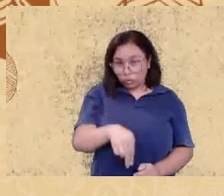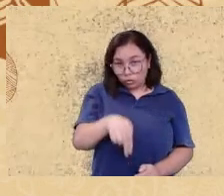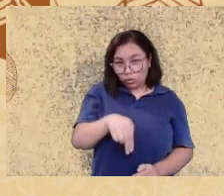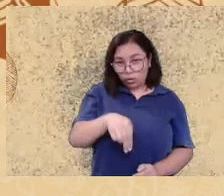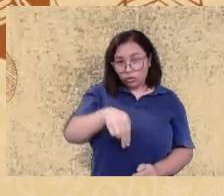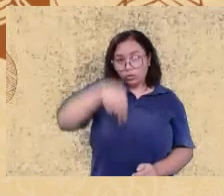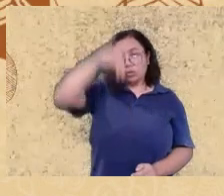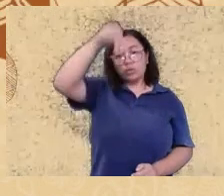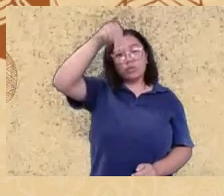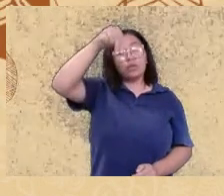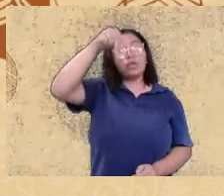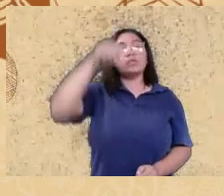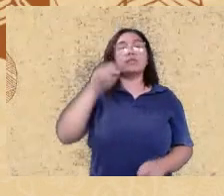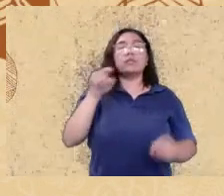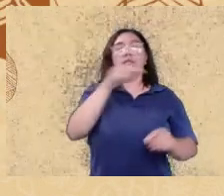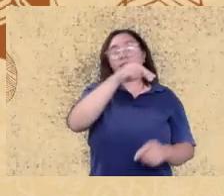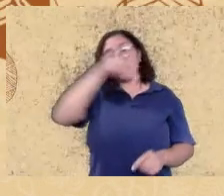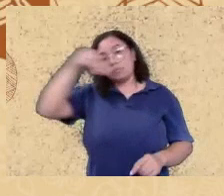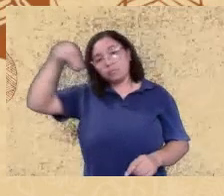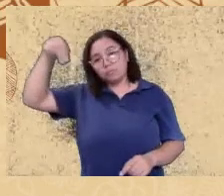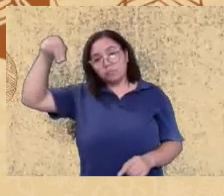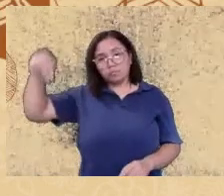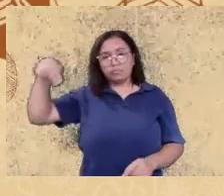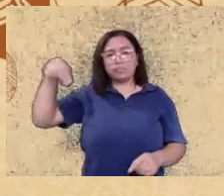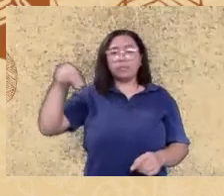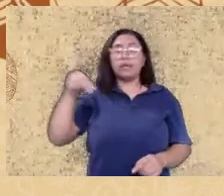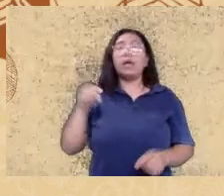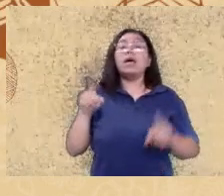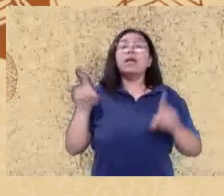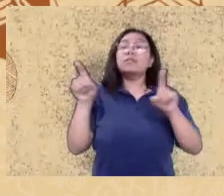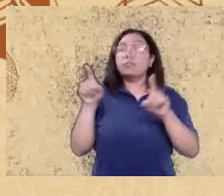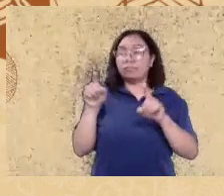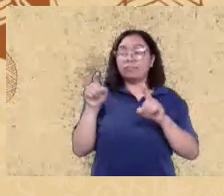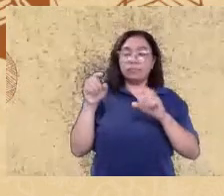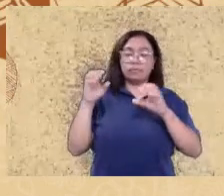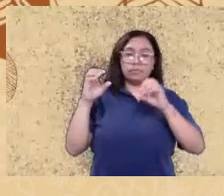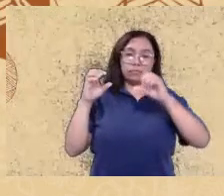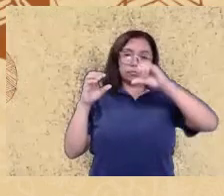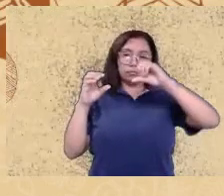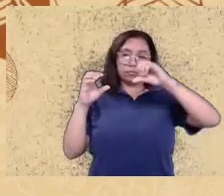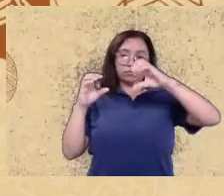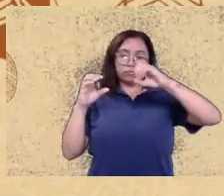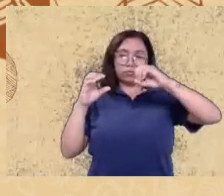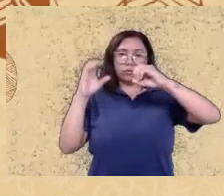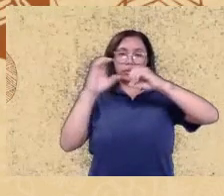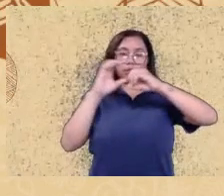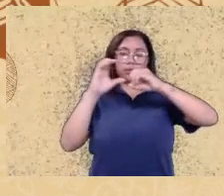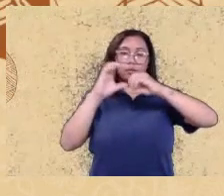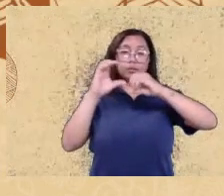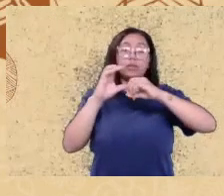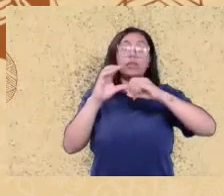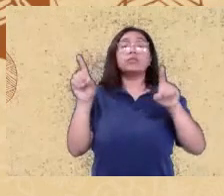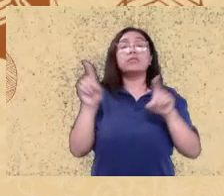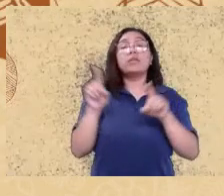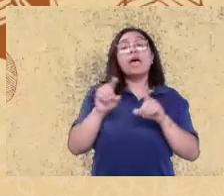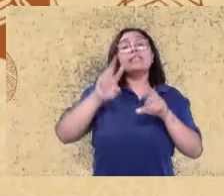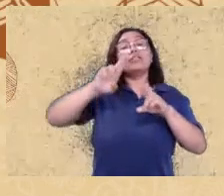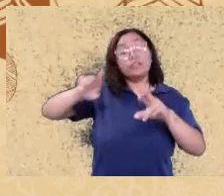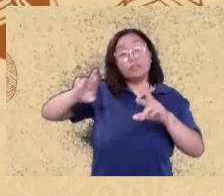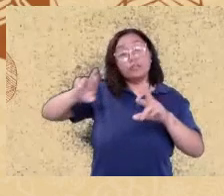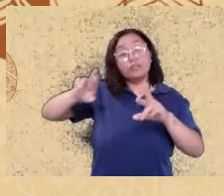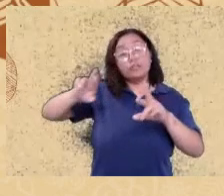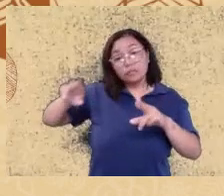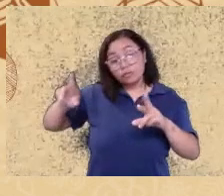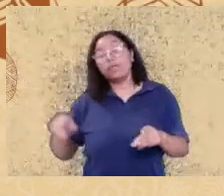centro-oeste com exceção da Universidade de Brasília então esse é um campo de exploração que chama a atenção